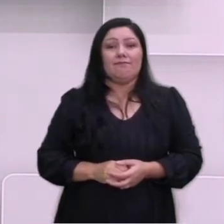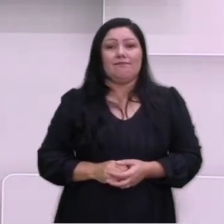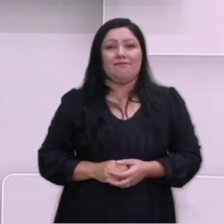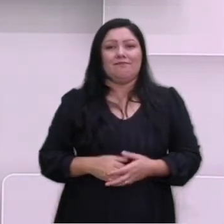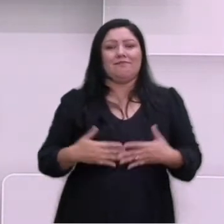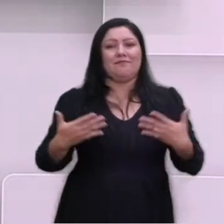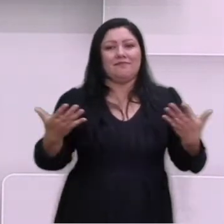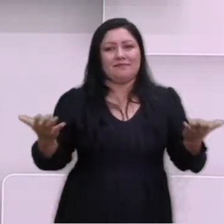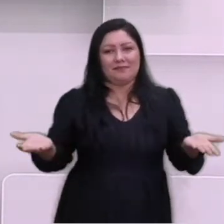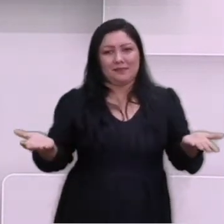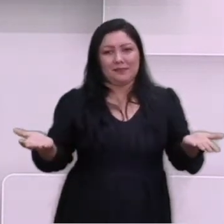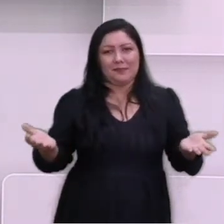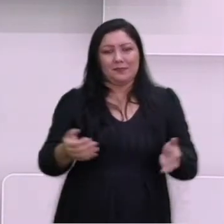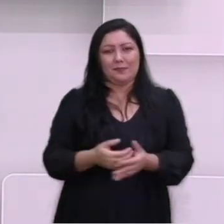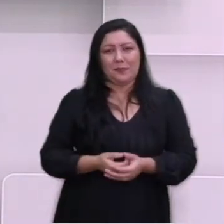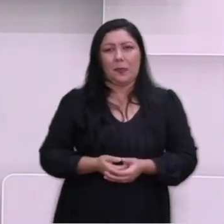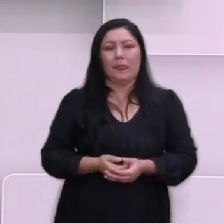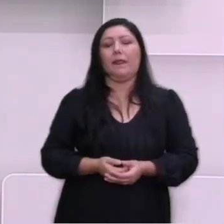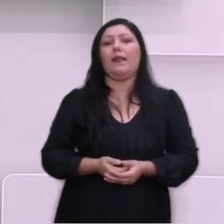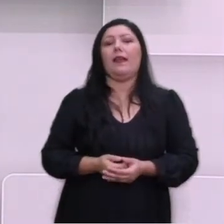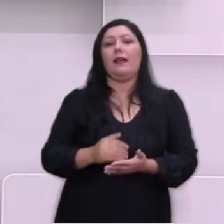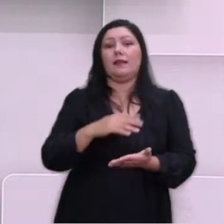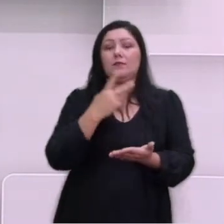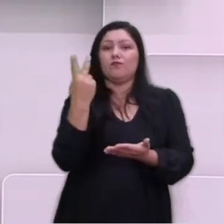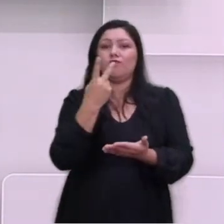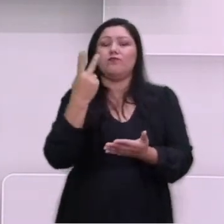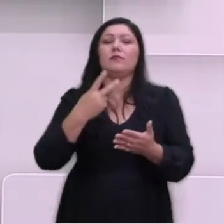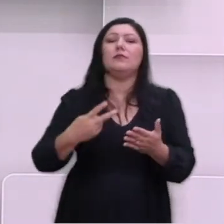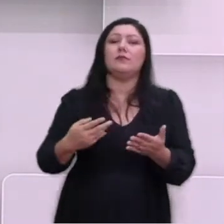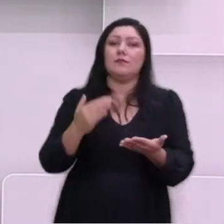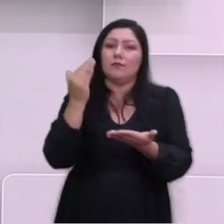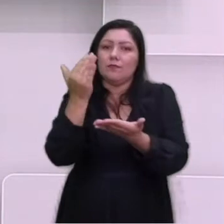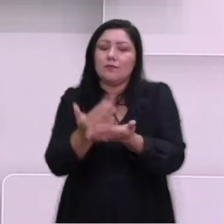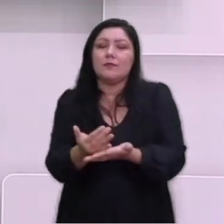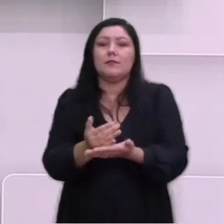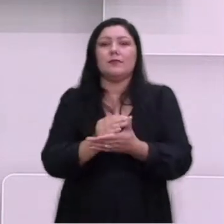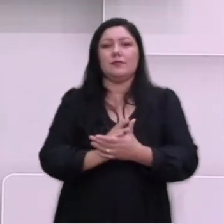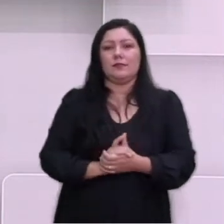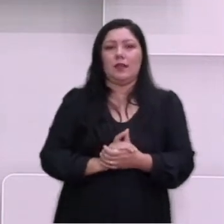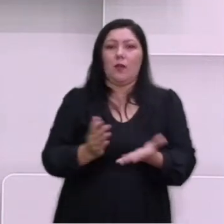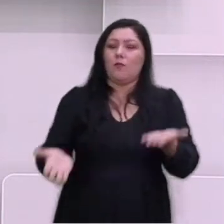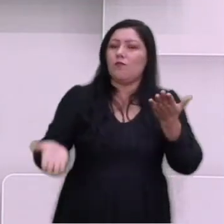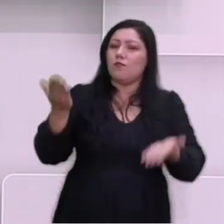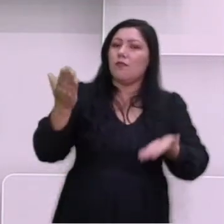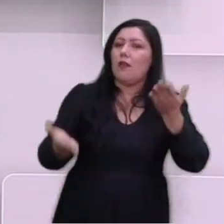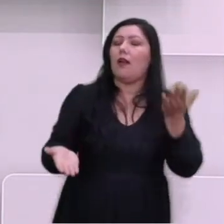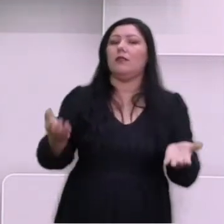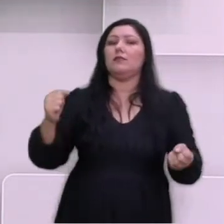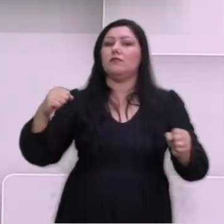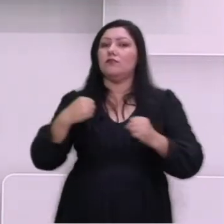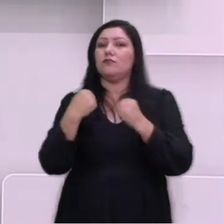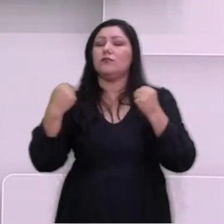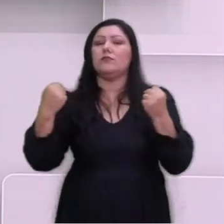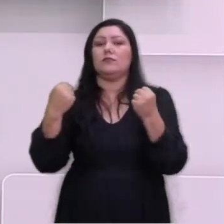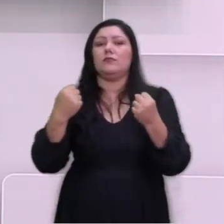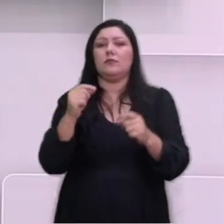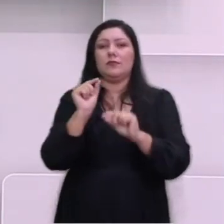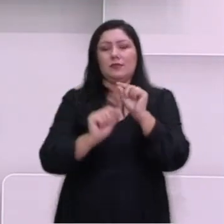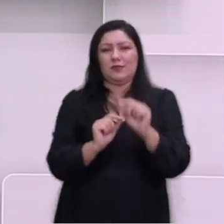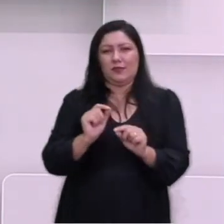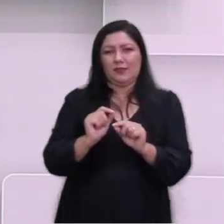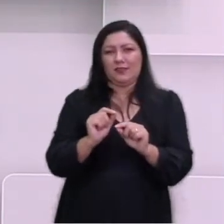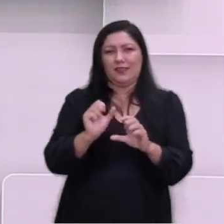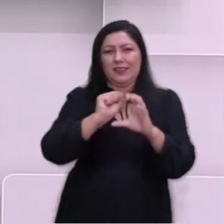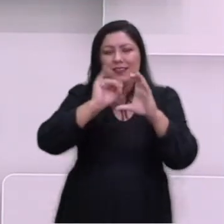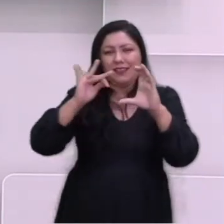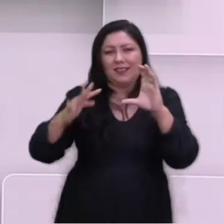Bom, agora, a segunda fase que foi do equilíbrio de forças, ela caracteriza a segunda fase